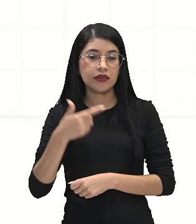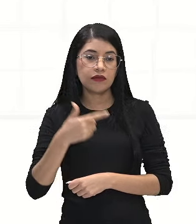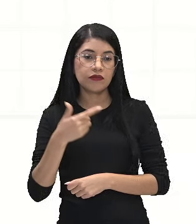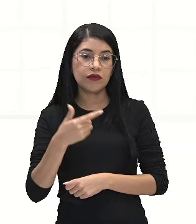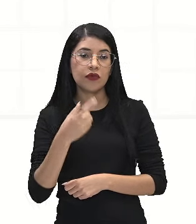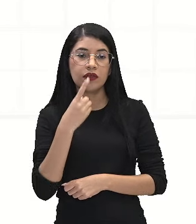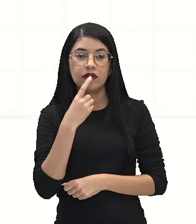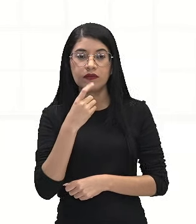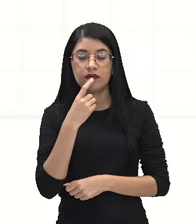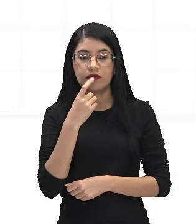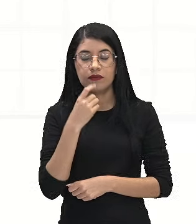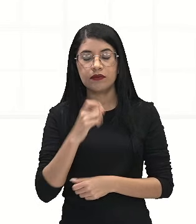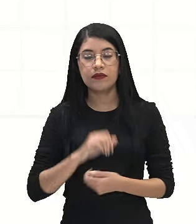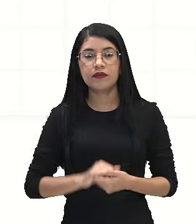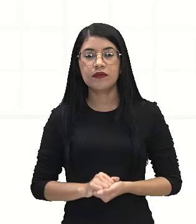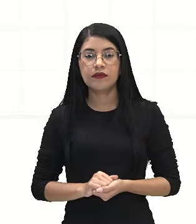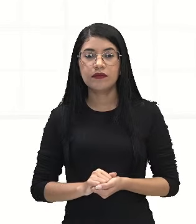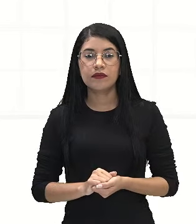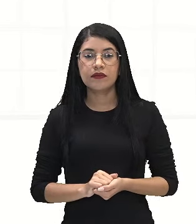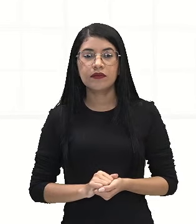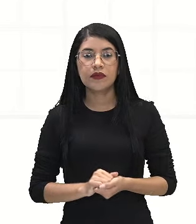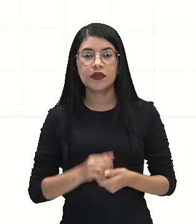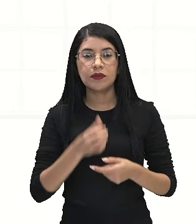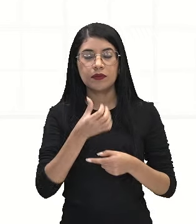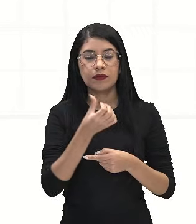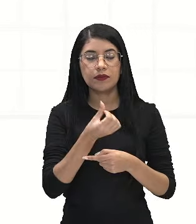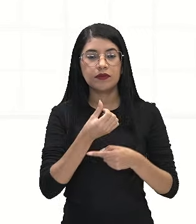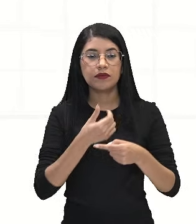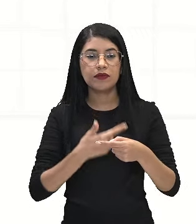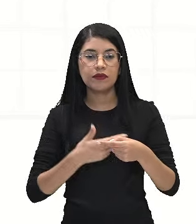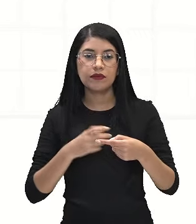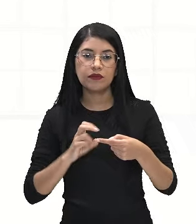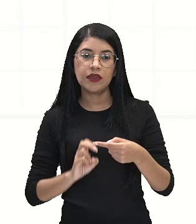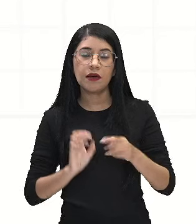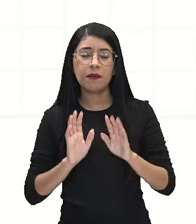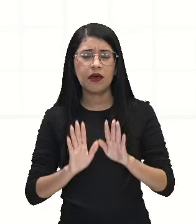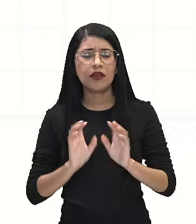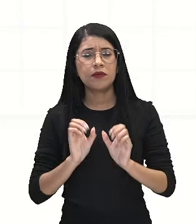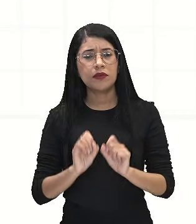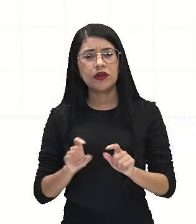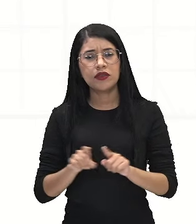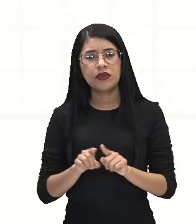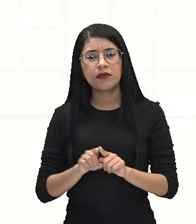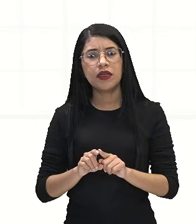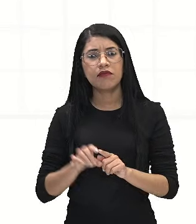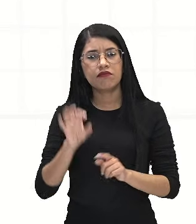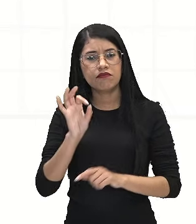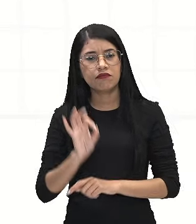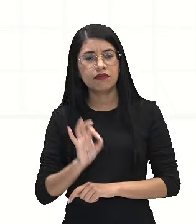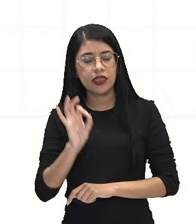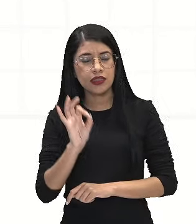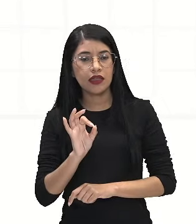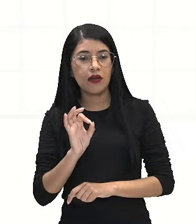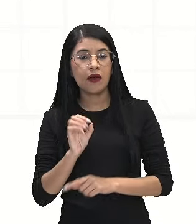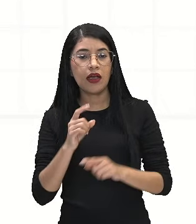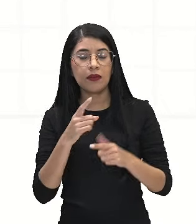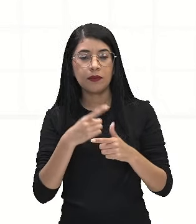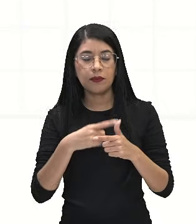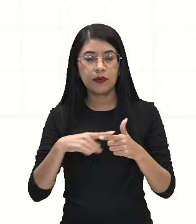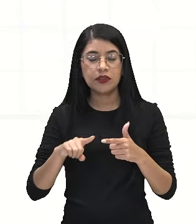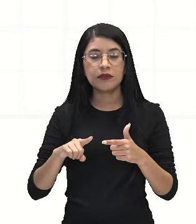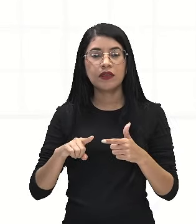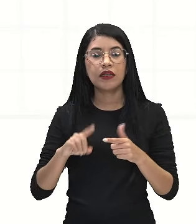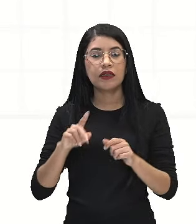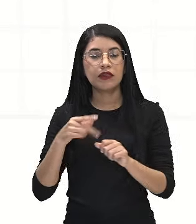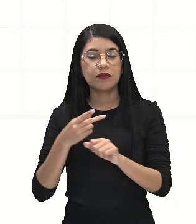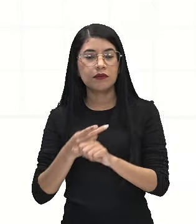vermelha. 6 sobre 25. Se você quiser o resultado em percentual, faz a divisão, multiplica por